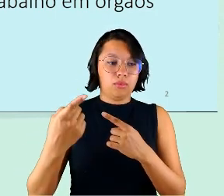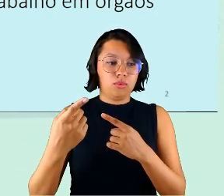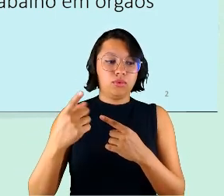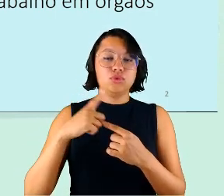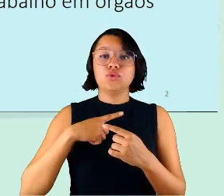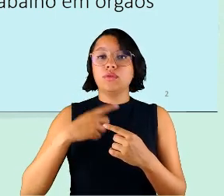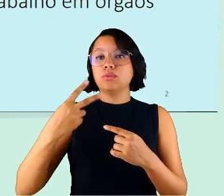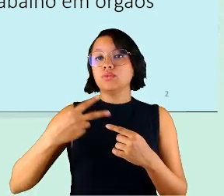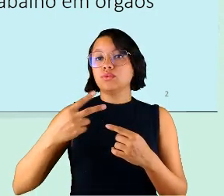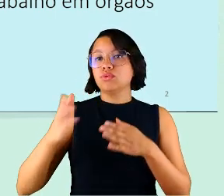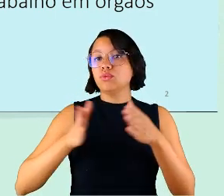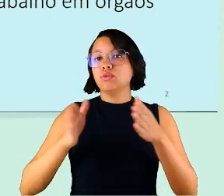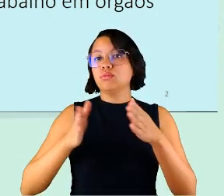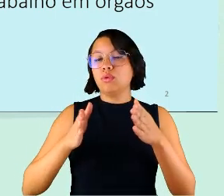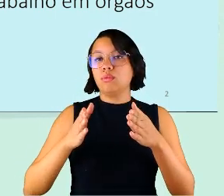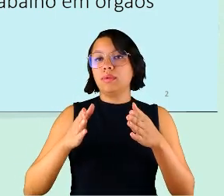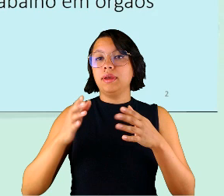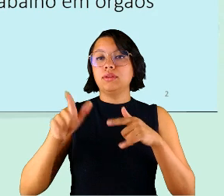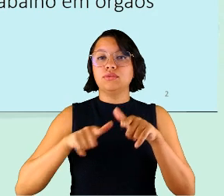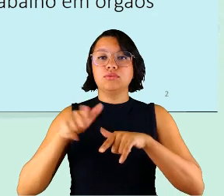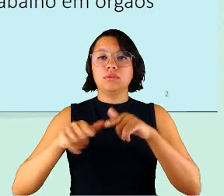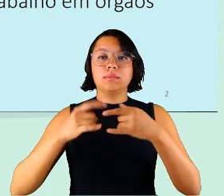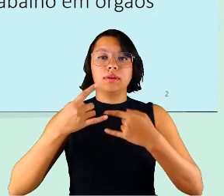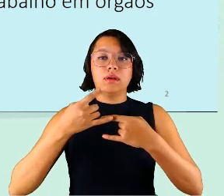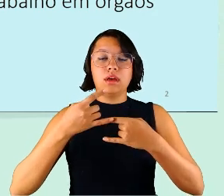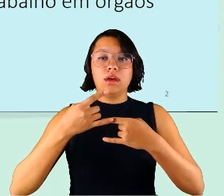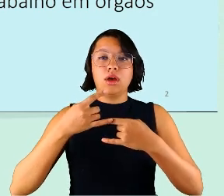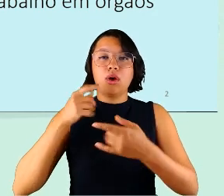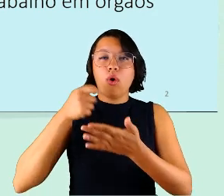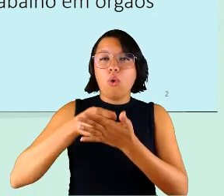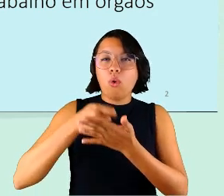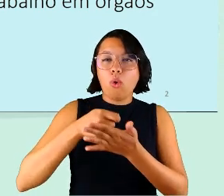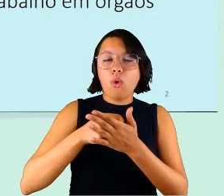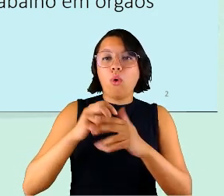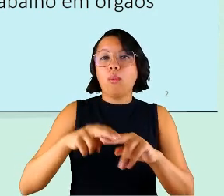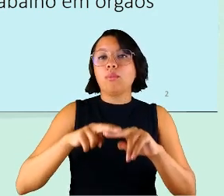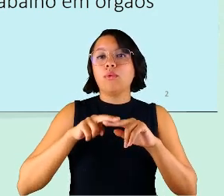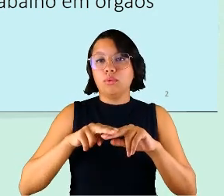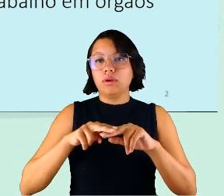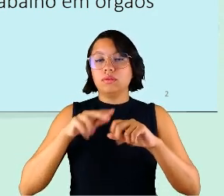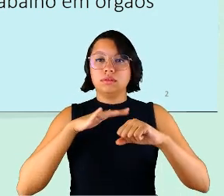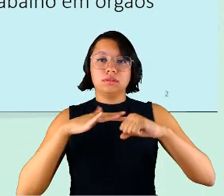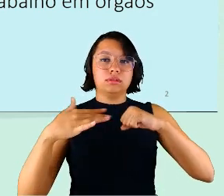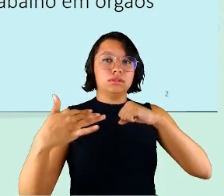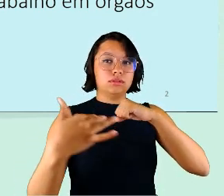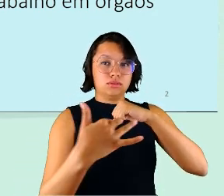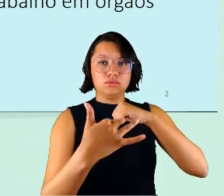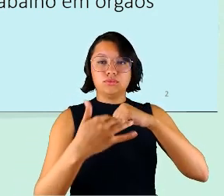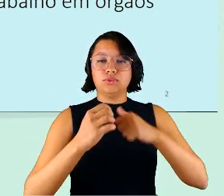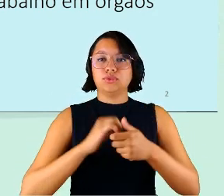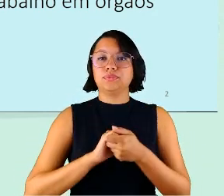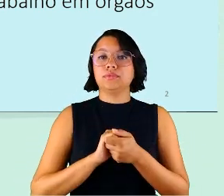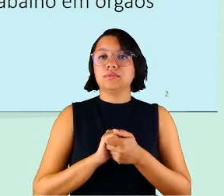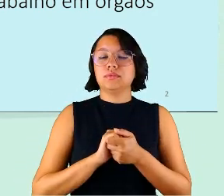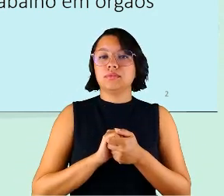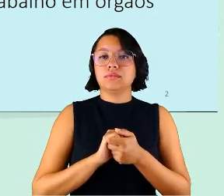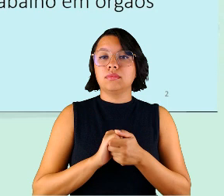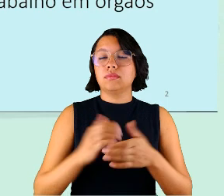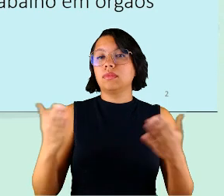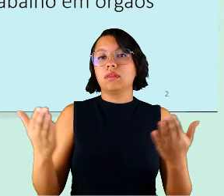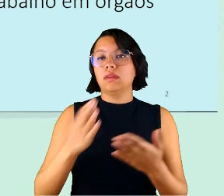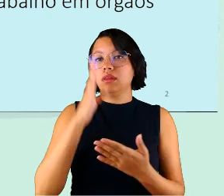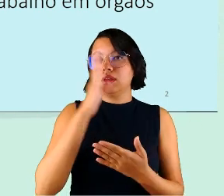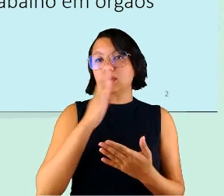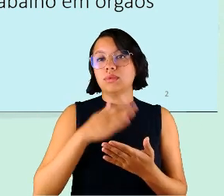tivemos, no segundo momento, o teletrabalho compulsório induzido pelas medidas de combate à disseminação da COVID, que aqui no